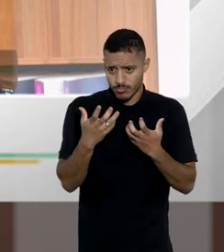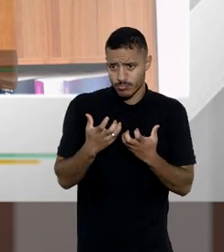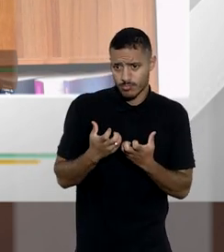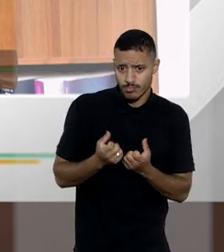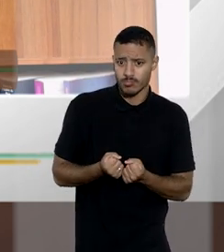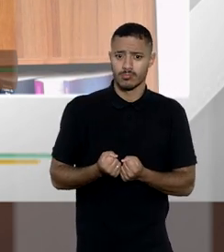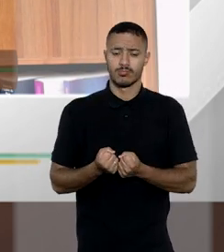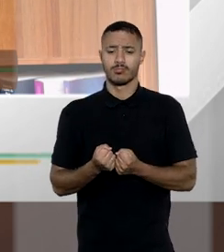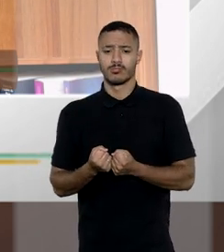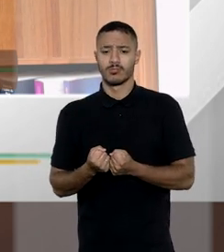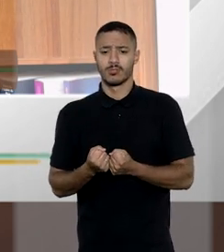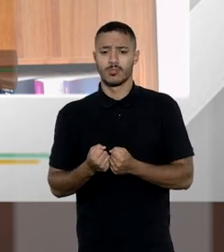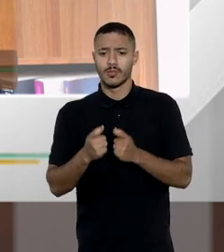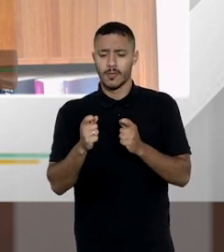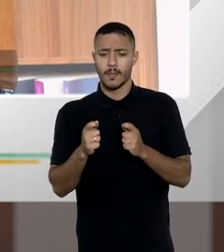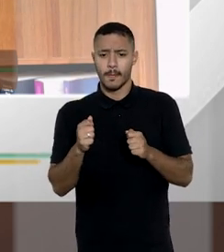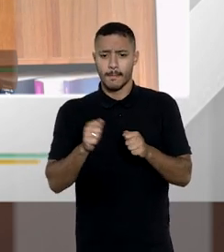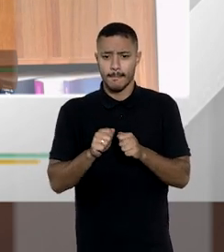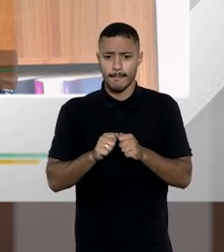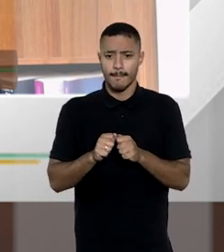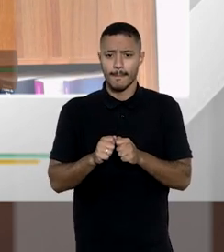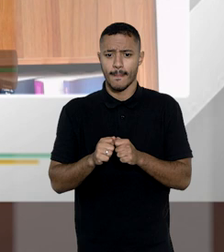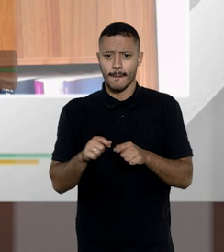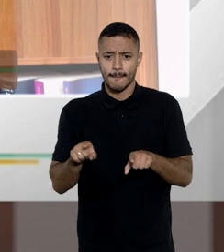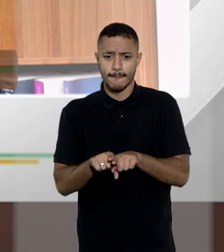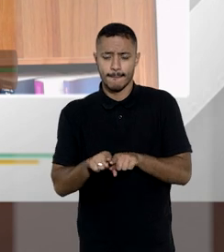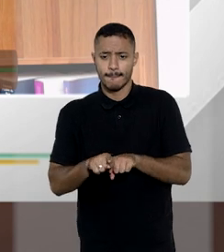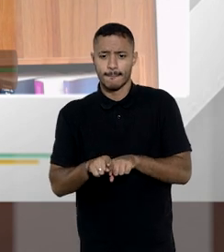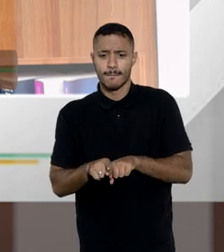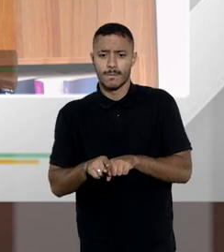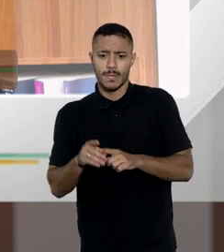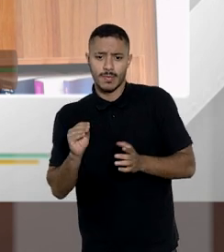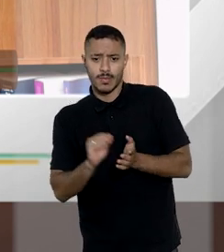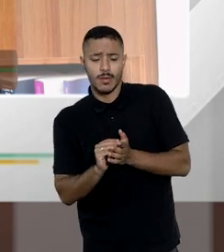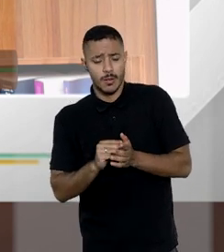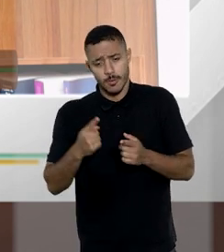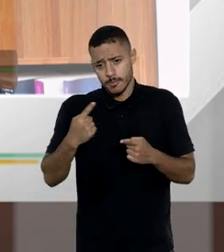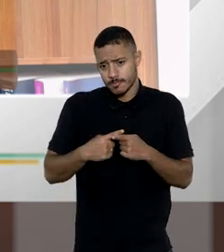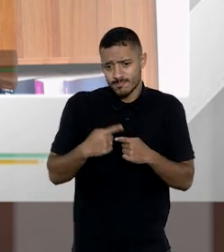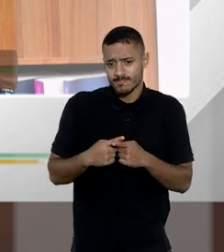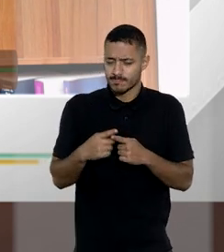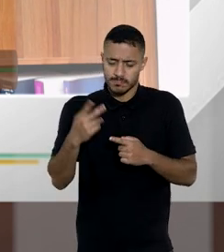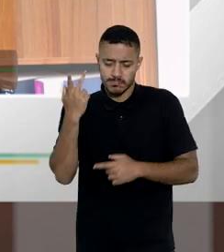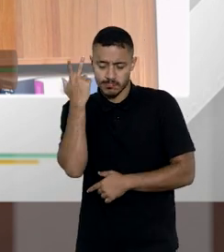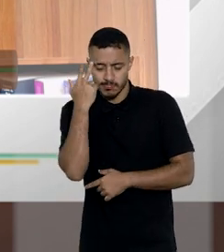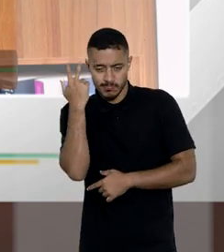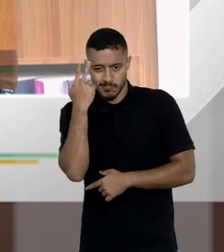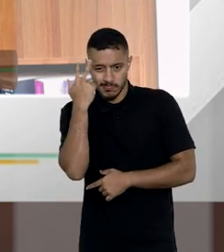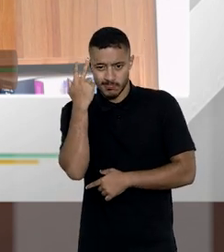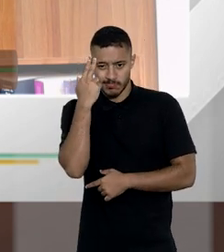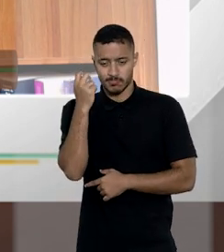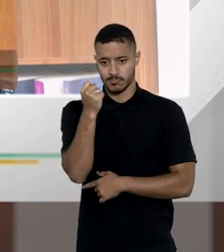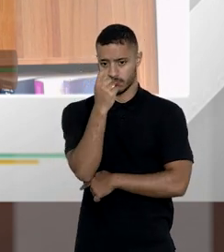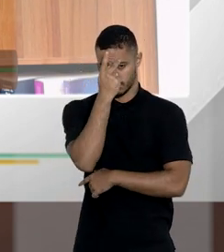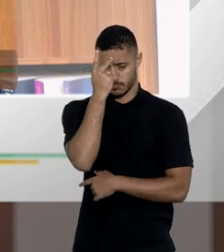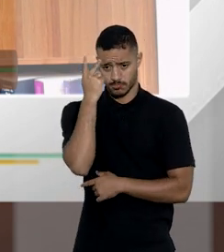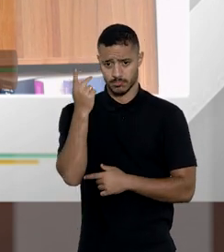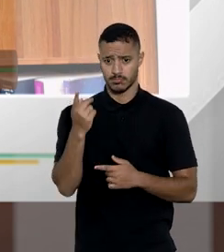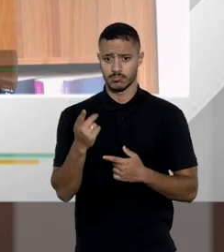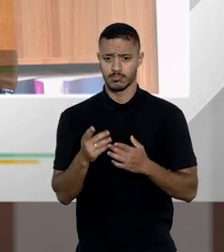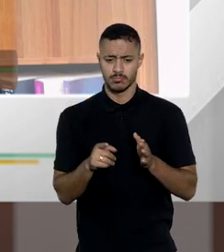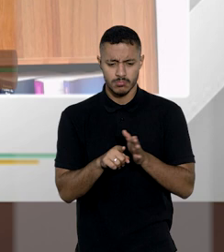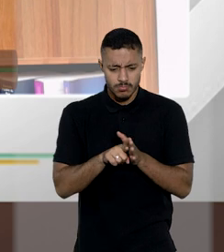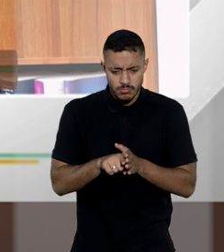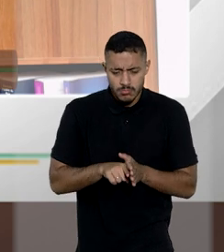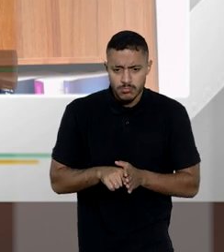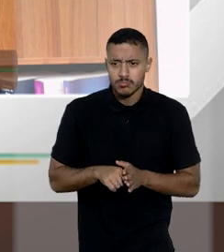receberá herança e que nos gera até mesmo um certo desconforto porque é muito comum as pessoas